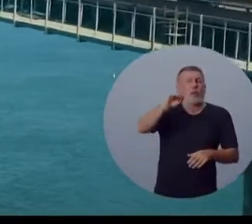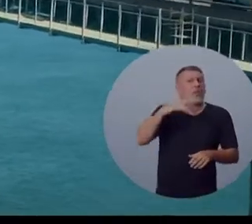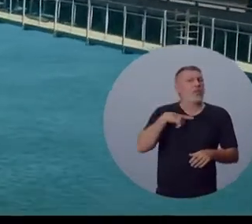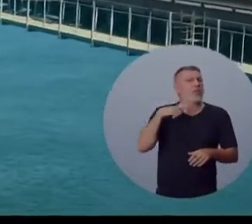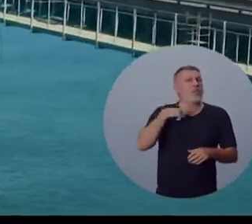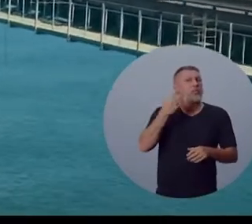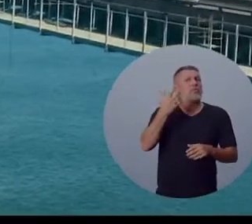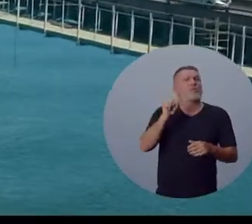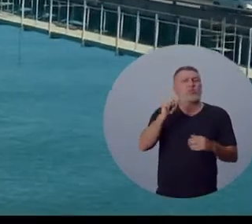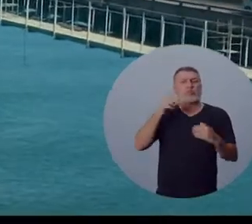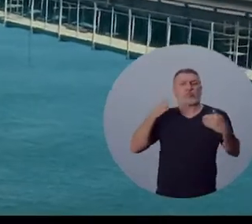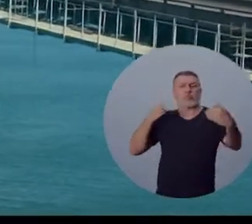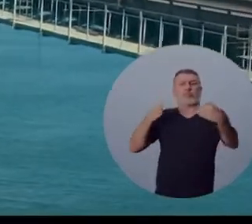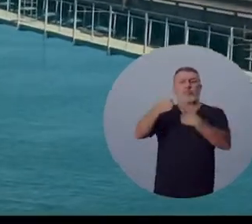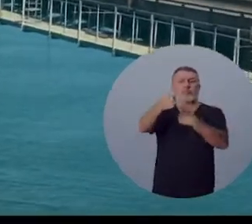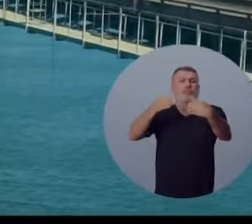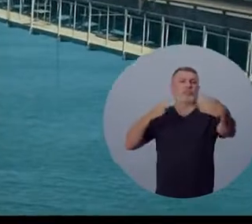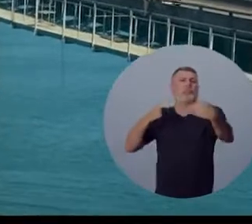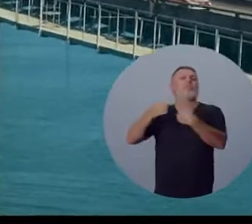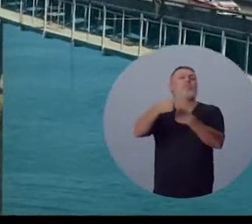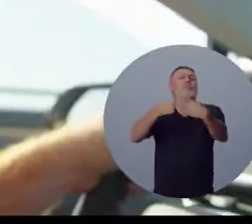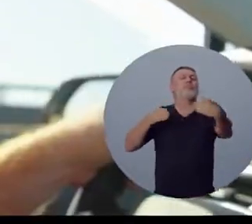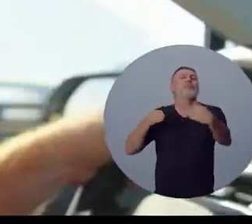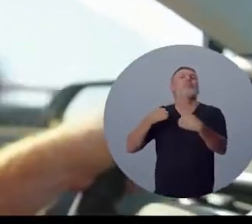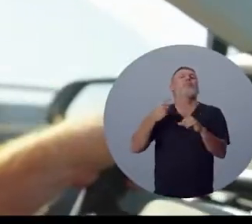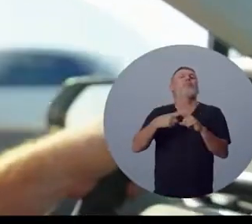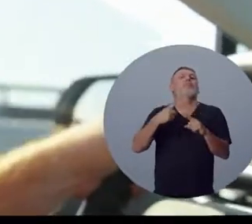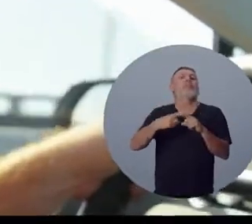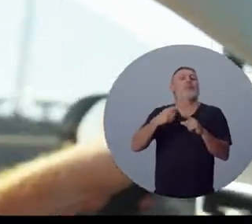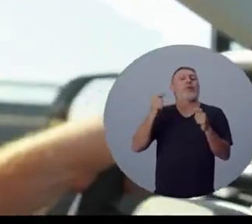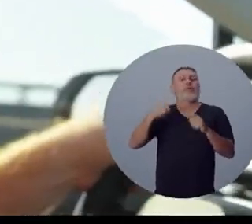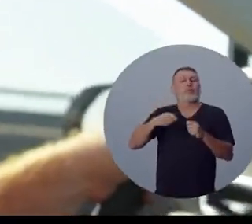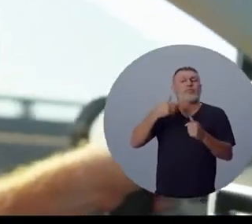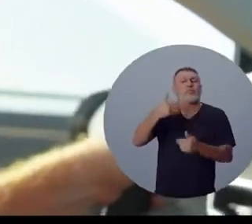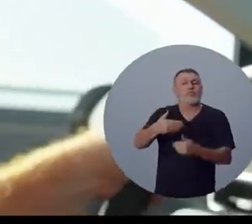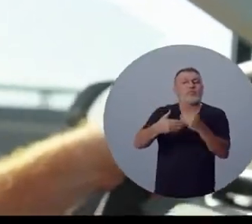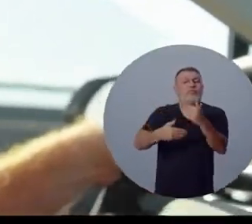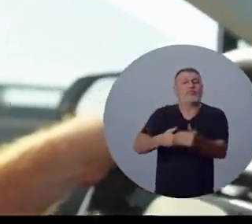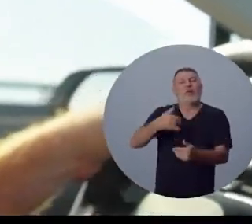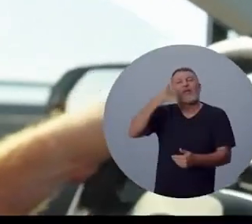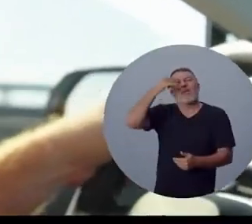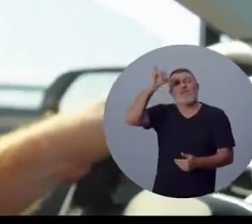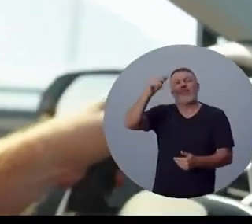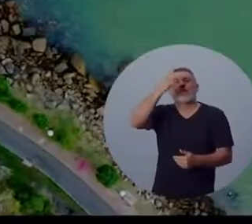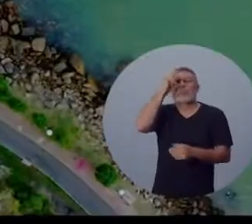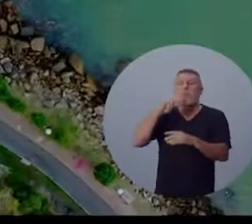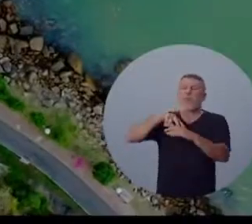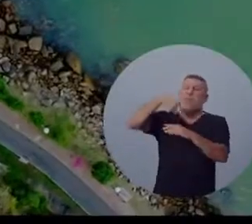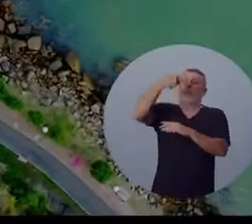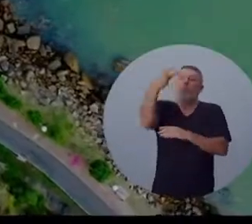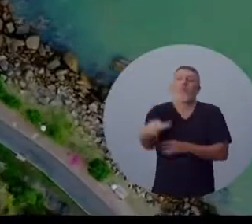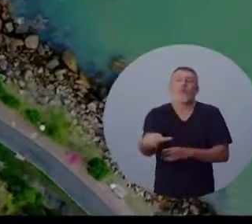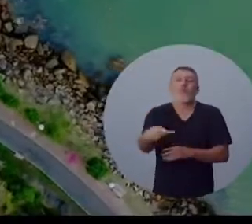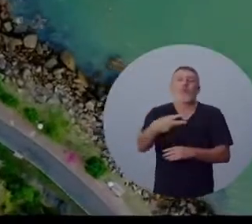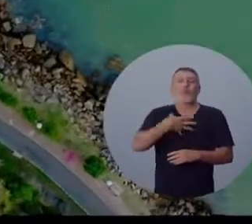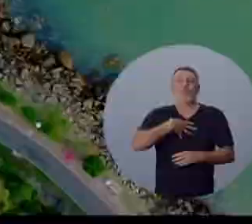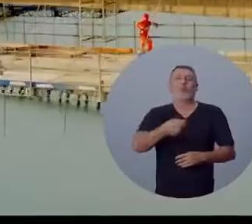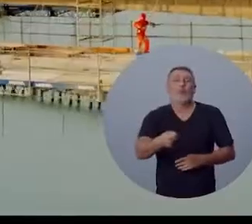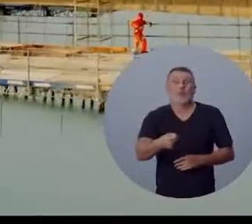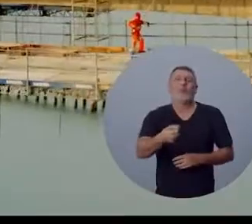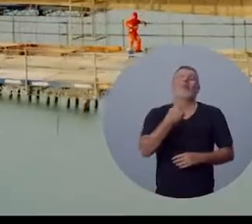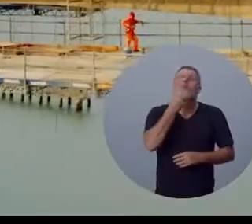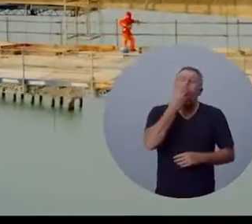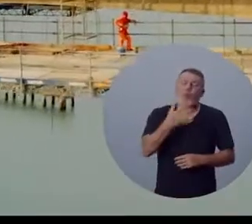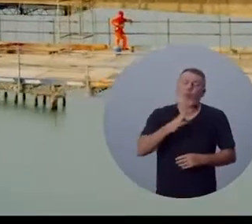dos dois lados. Ela foi desenvolvida para que a gente pudesse ter uma proteção contra o suicídio. Então é muito bom a gente poder